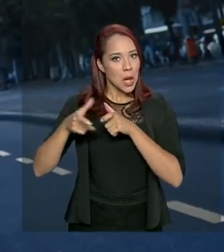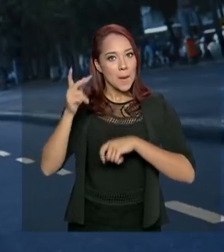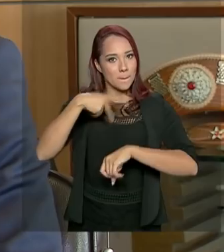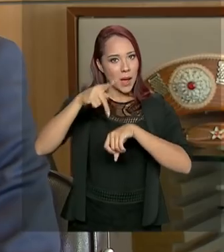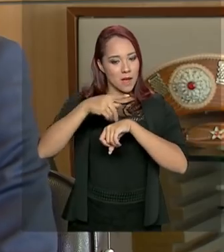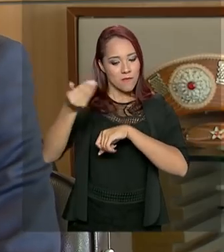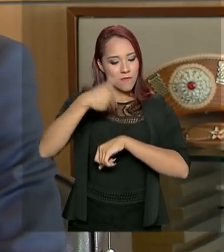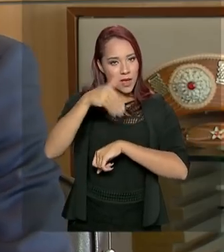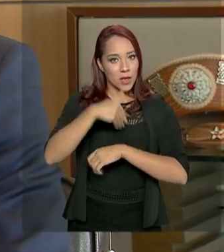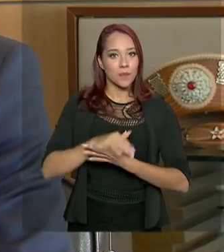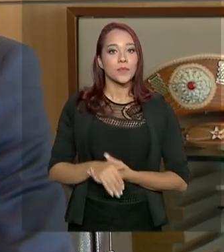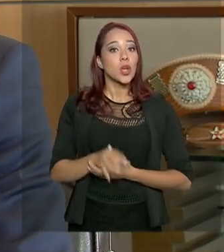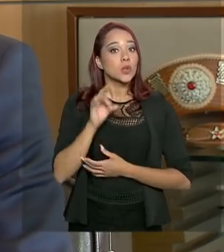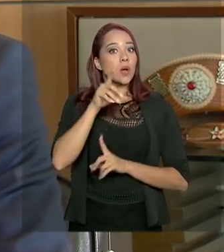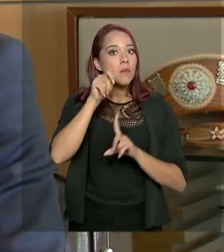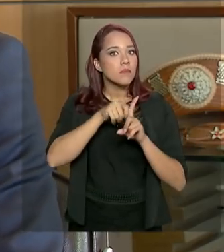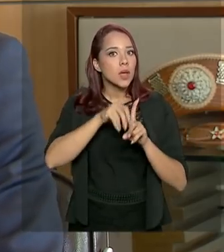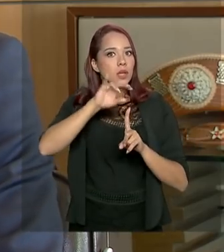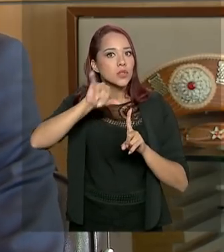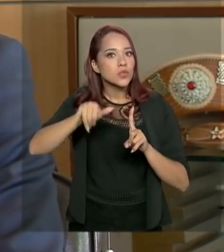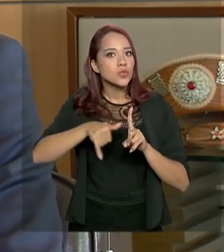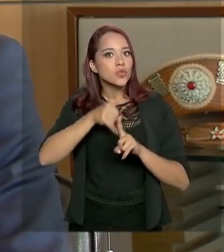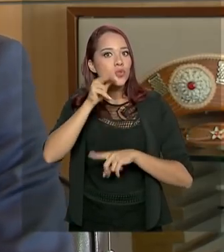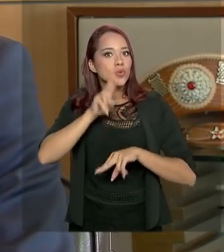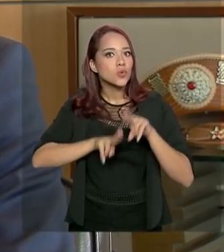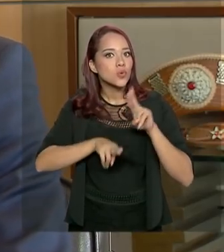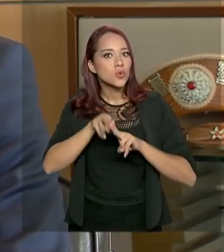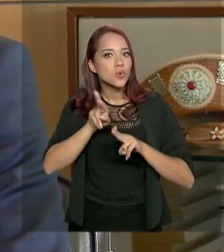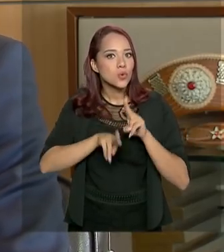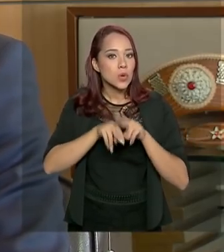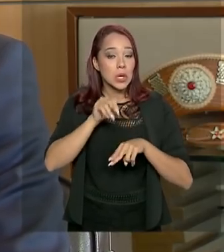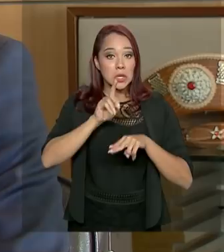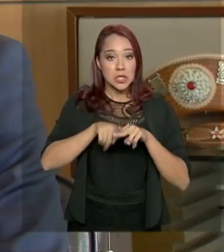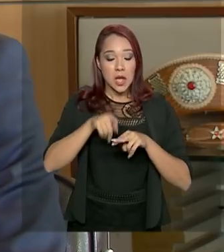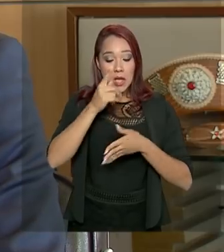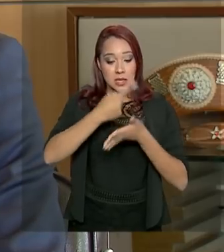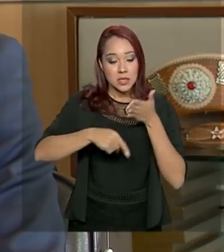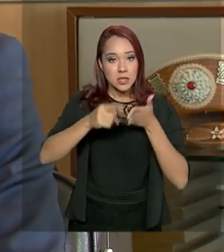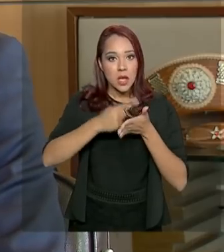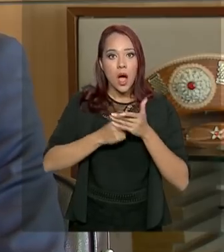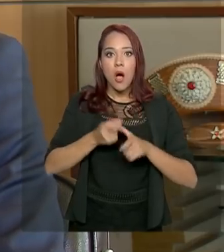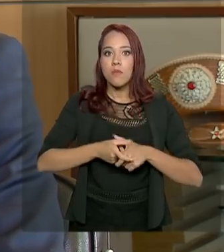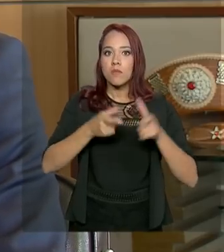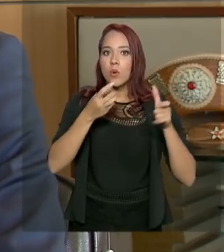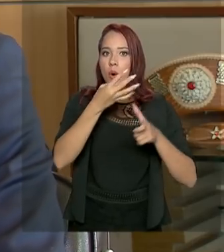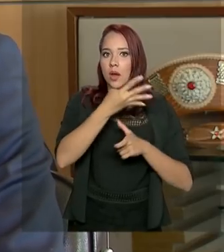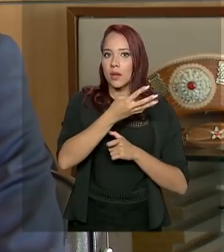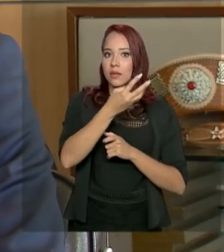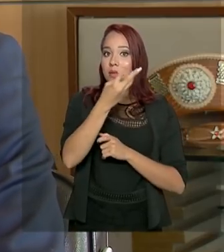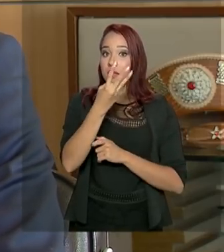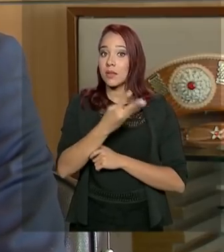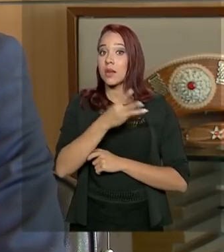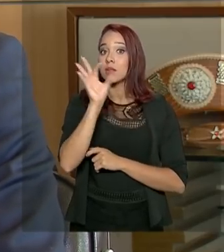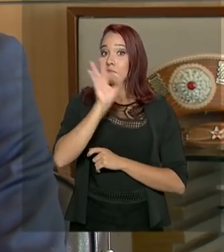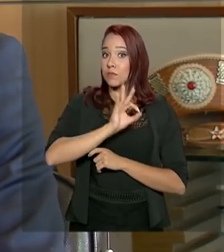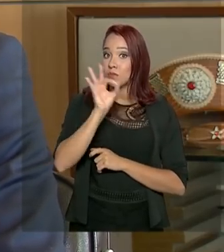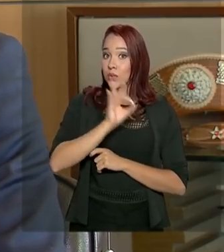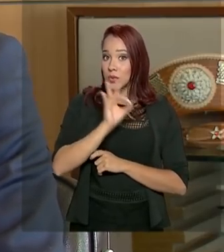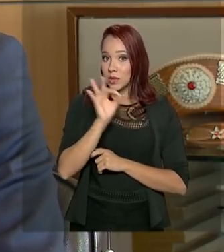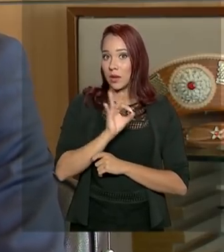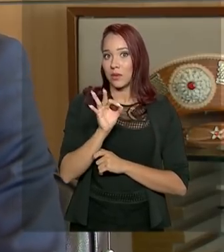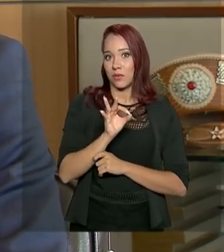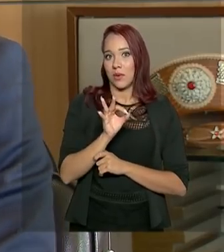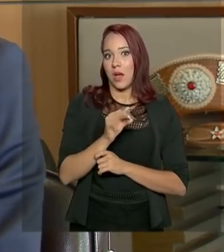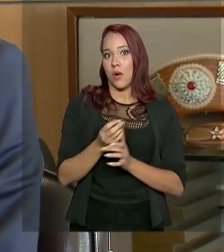país. Só no mês de julho, um mês após a isenção de vista, aumentaram em 43%, aliás, aumentou em 43